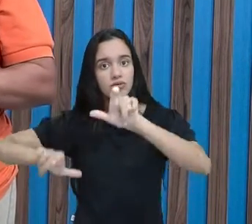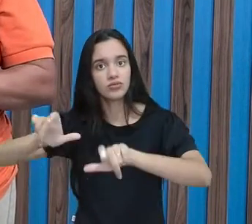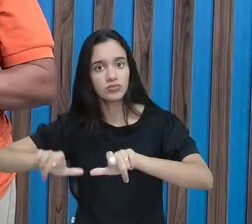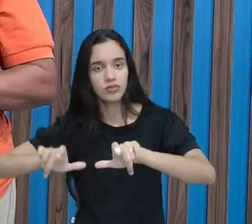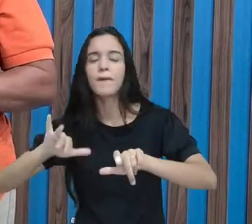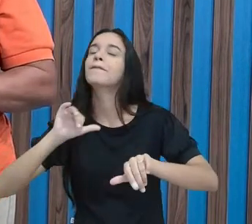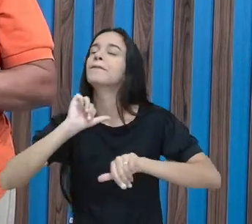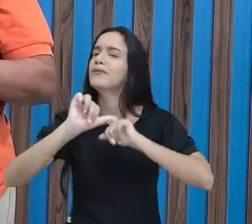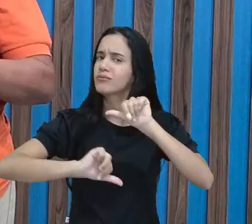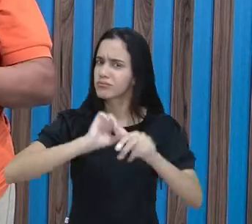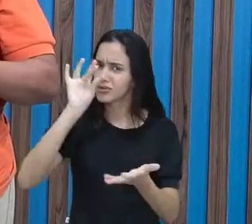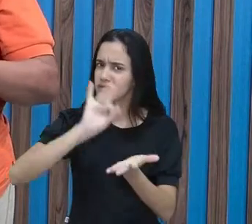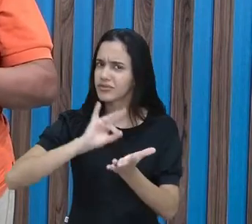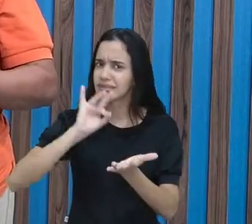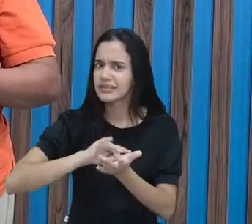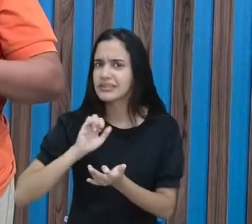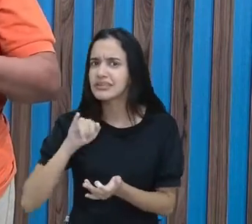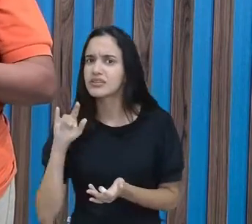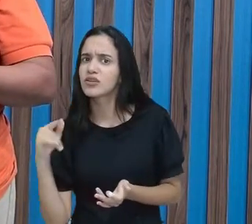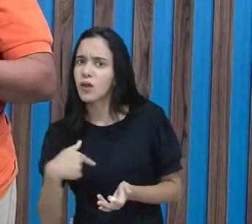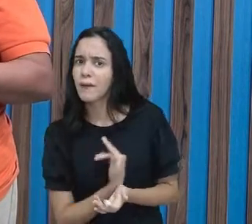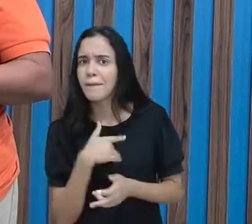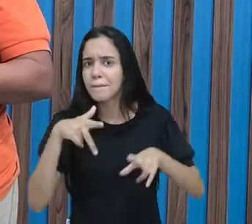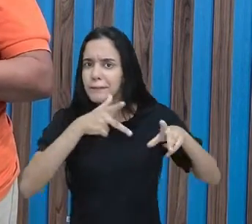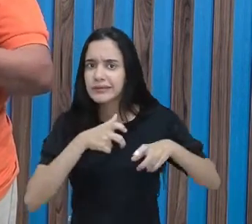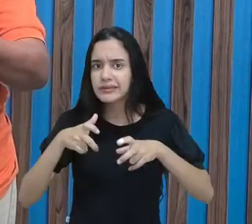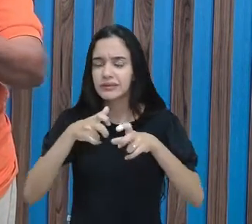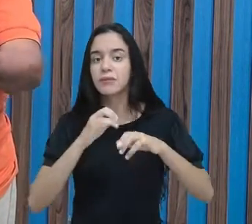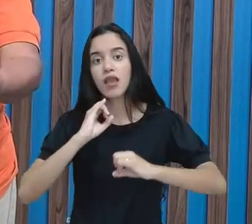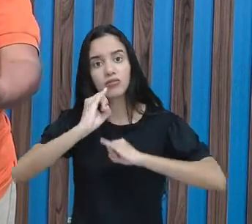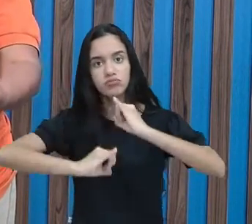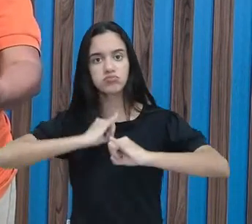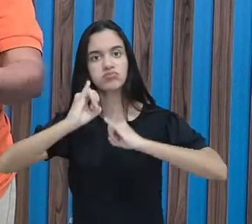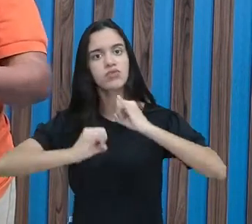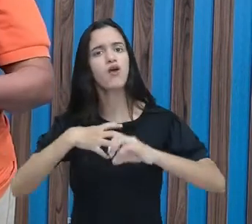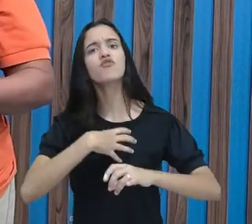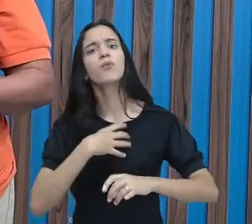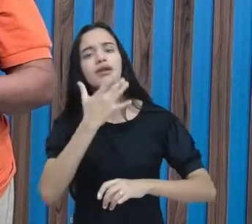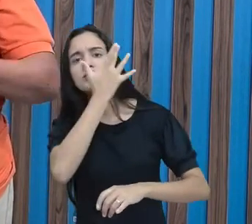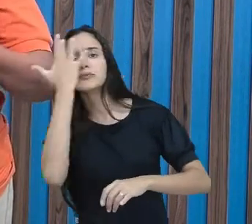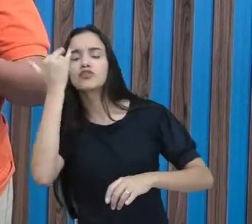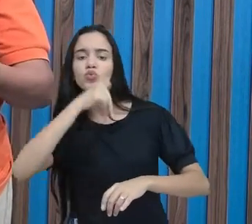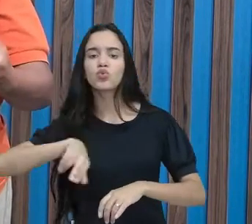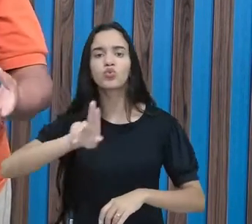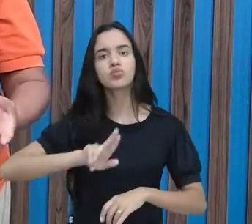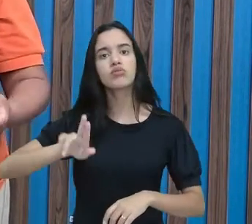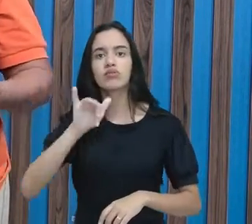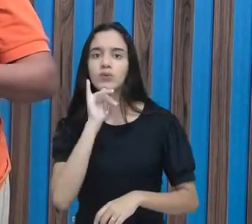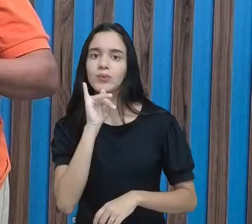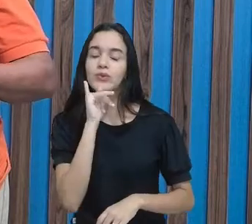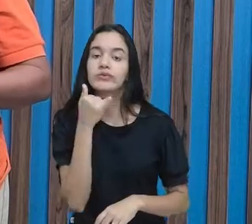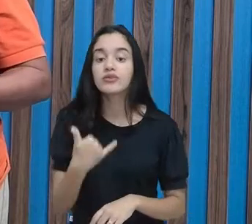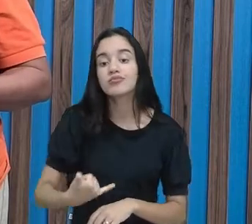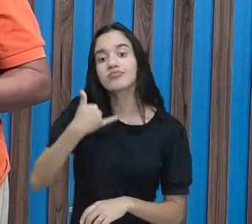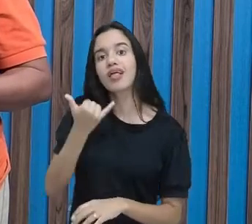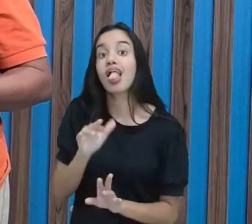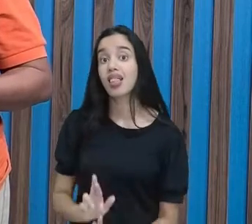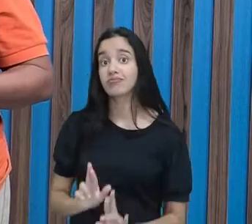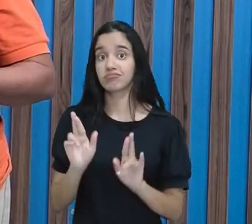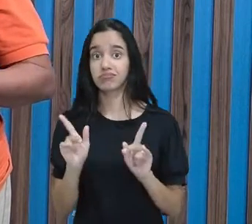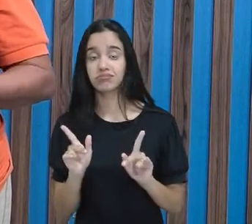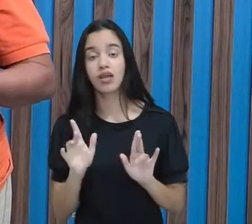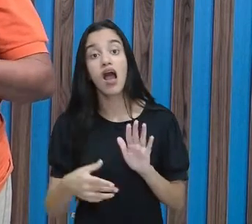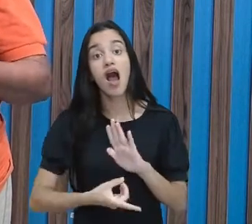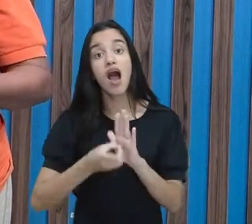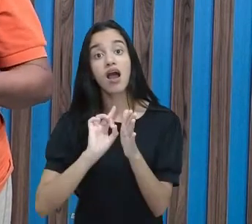Mudou, não é verdade? Se a gente perceber que depois da internet, a forma como as pessoas utilizam, por exemplo, o celular, é bem diferente.